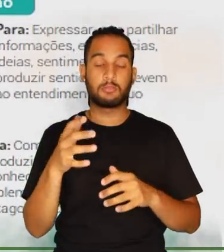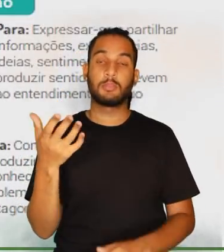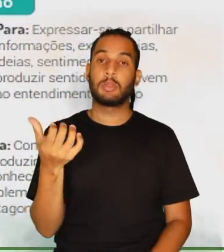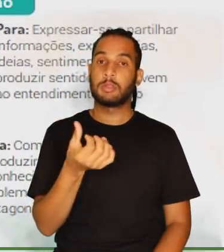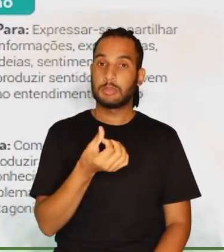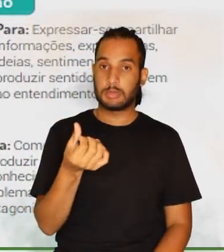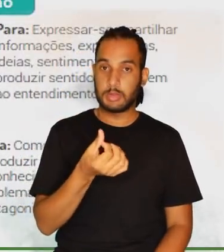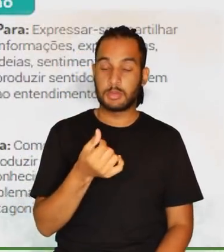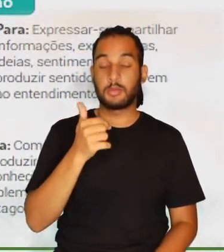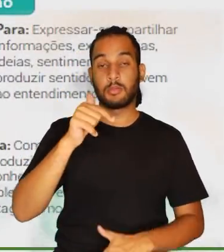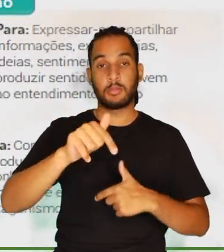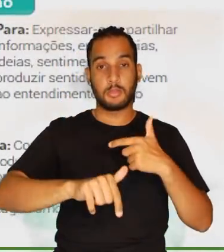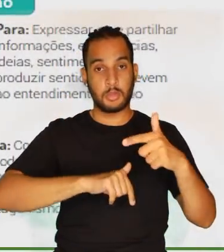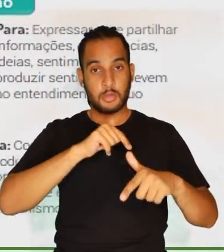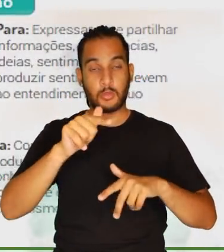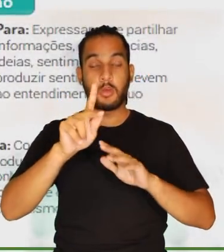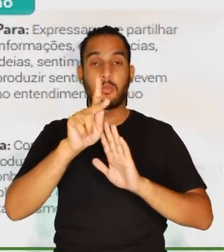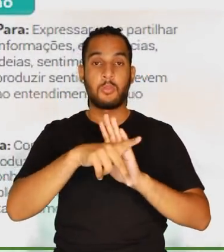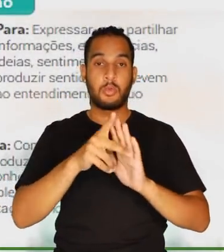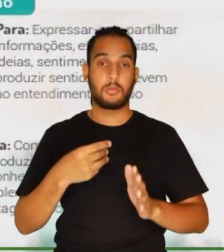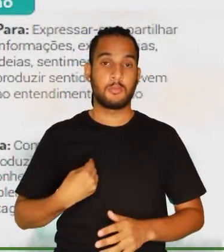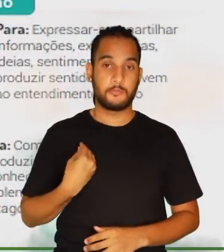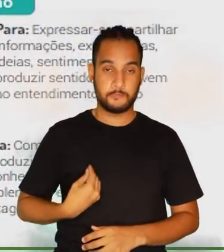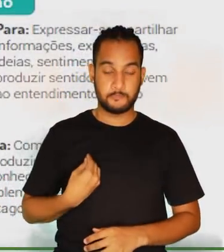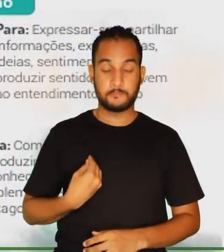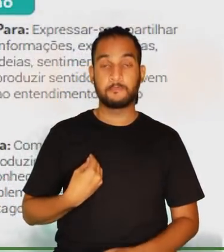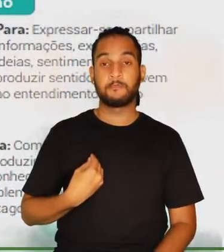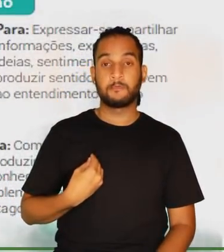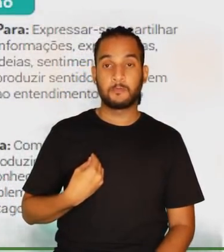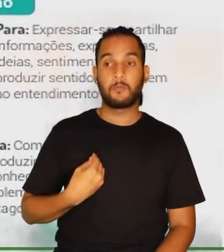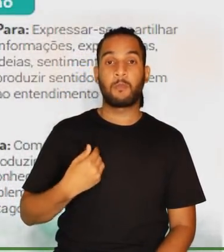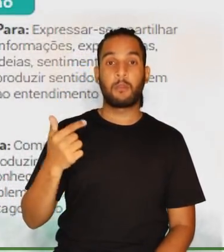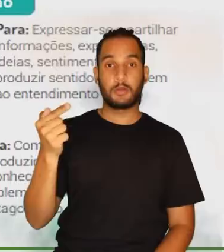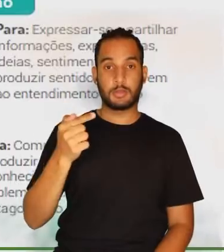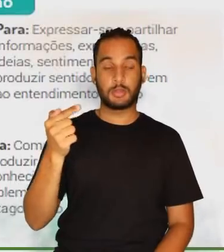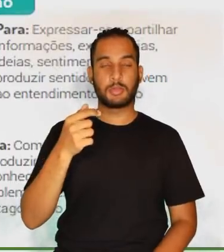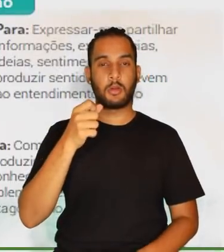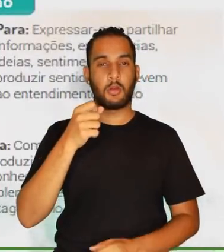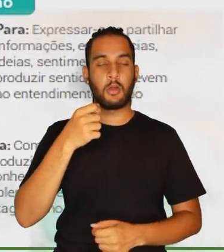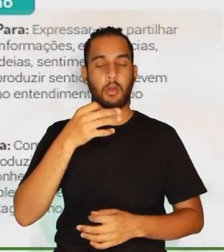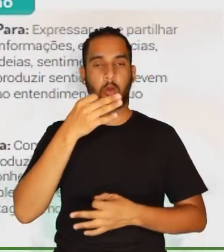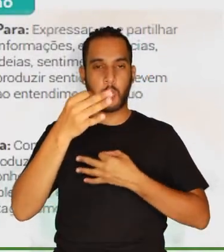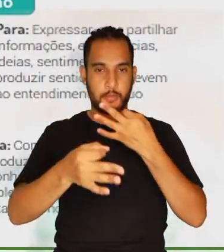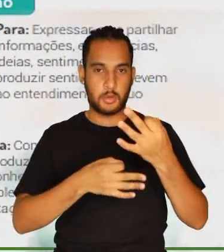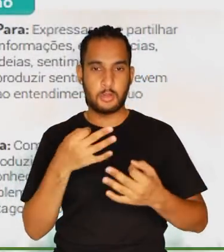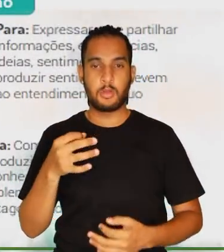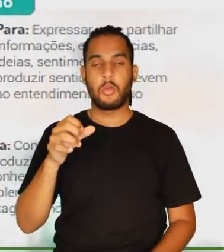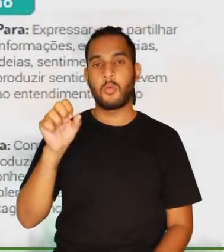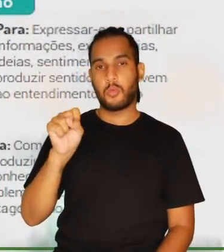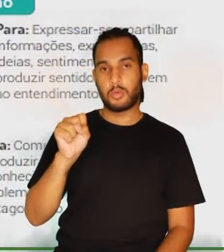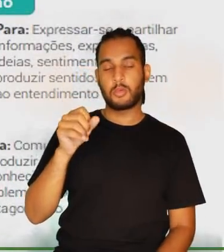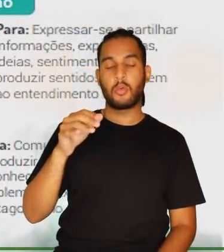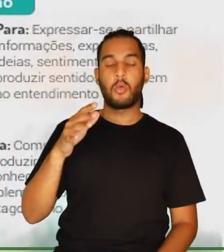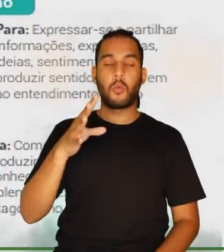cultura digital, 6, trabalho e projeto de vida, argumentação a 7,